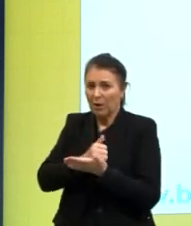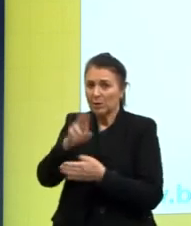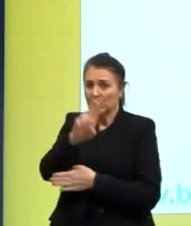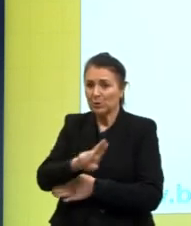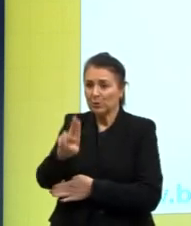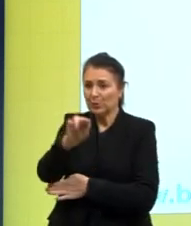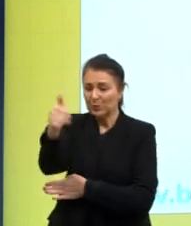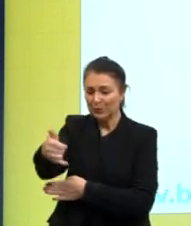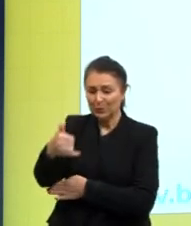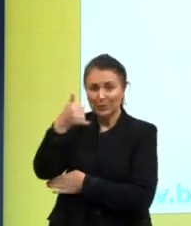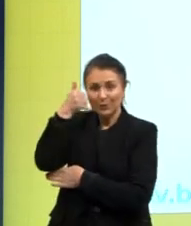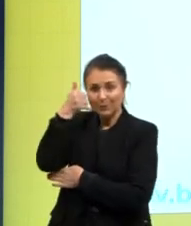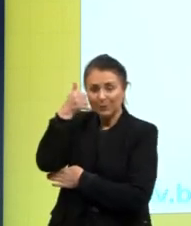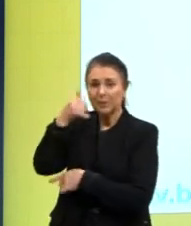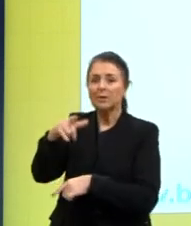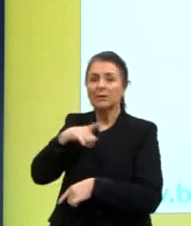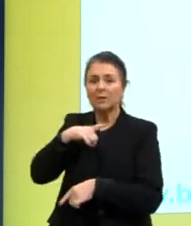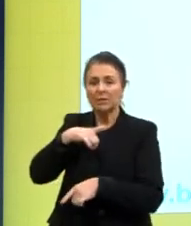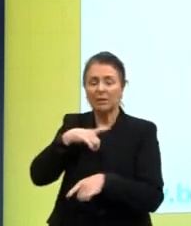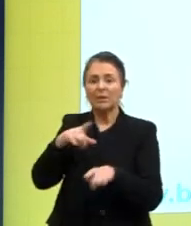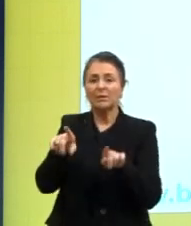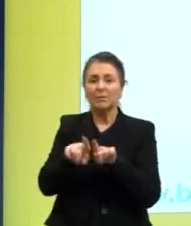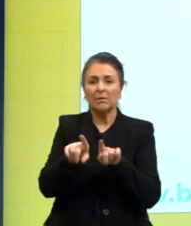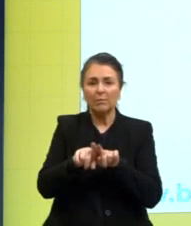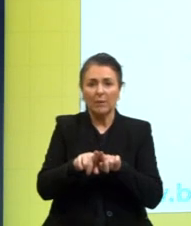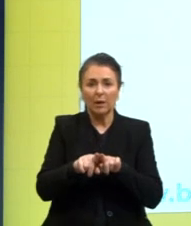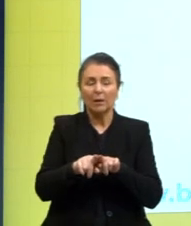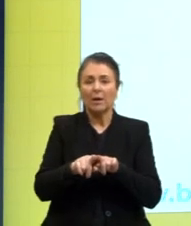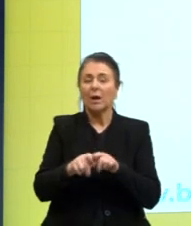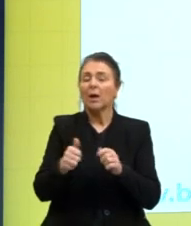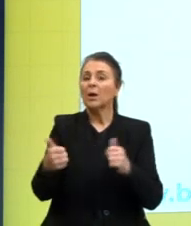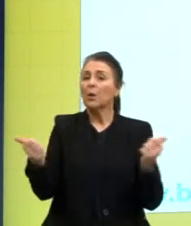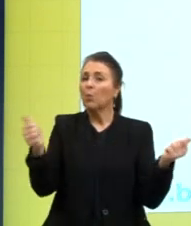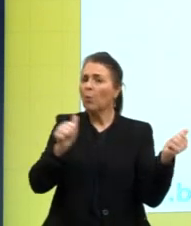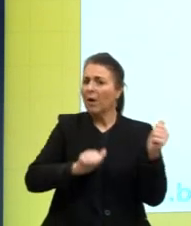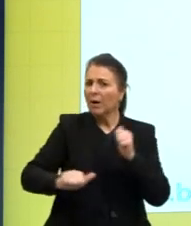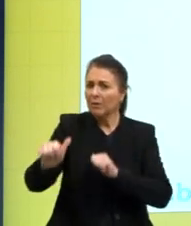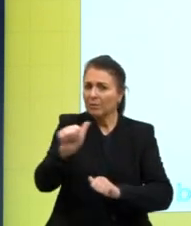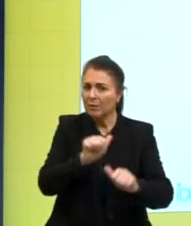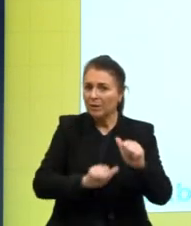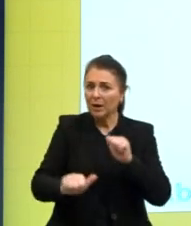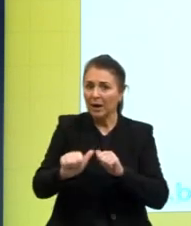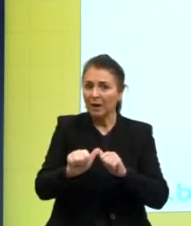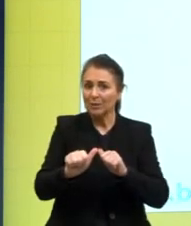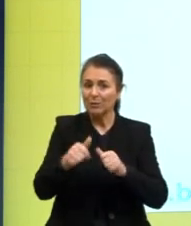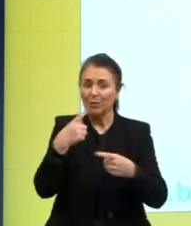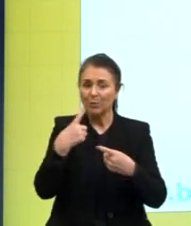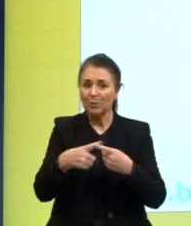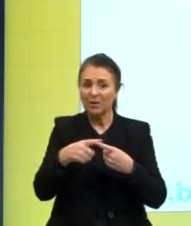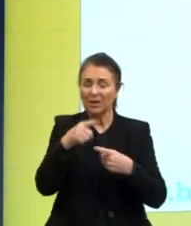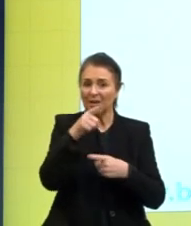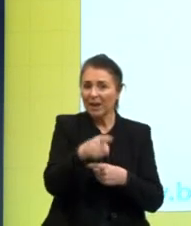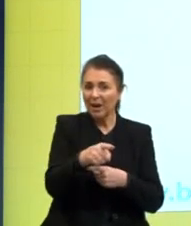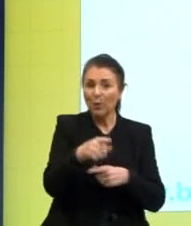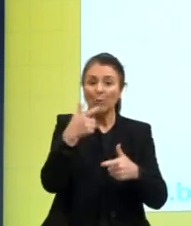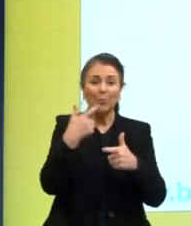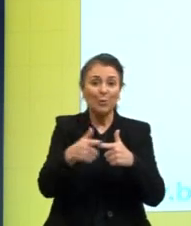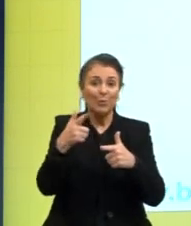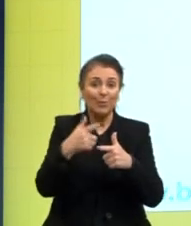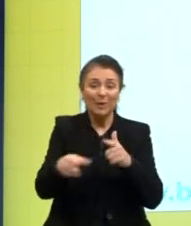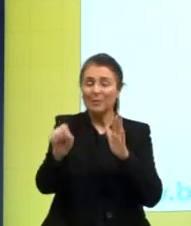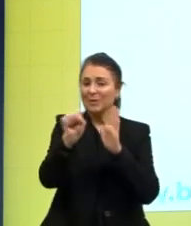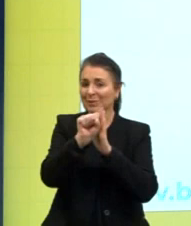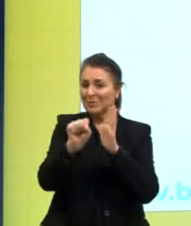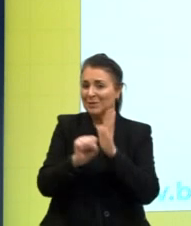uso do celular, há também que qualificá-los como a guilhotina do século XXI.